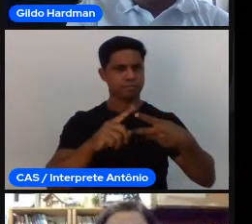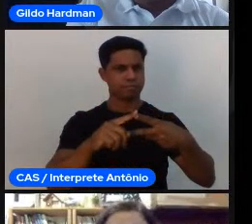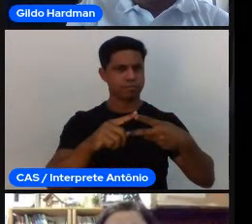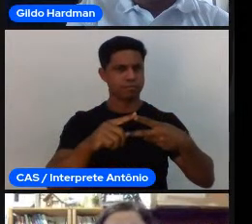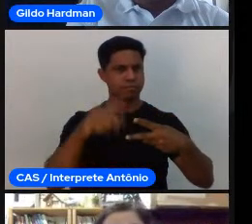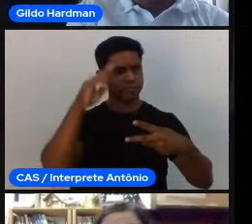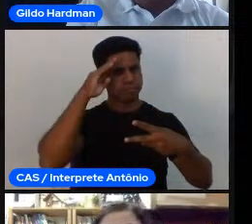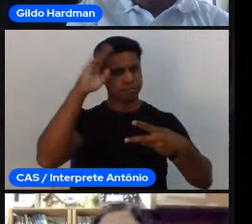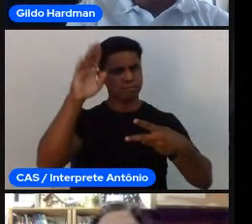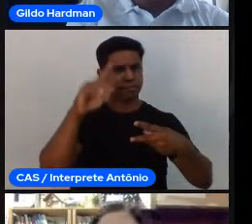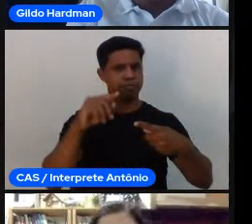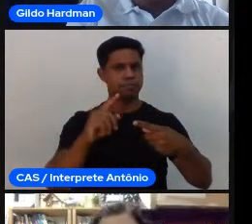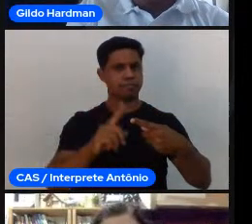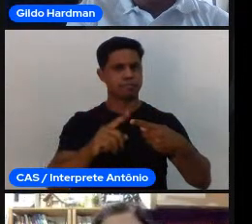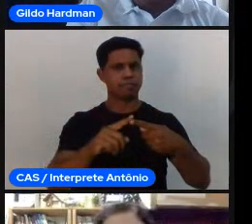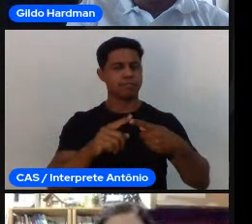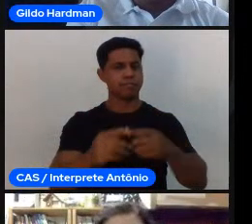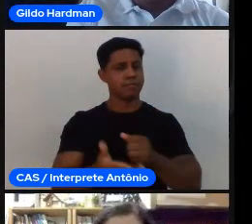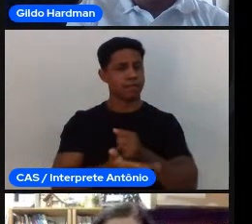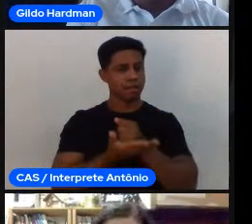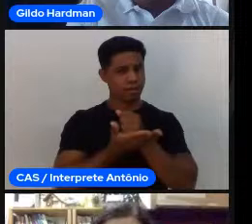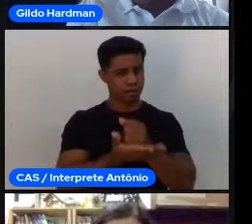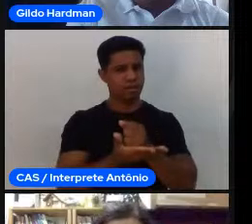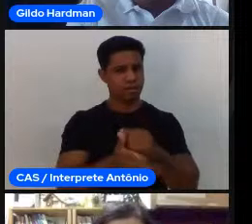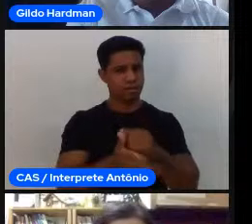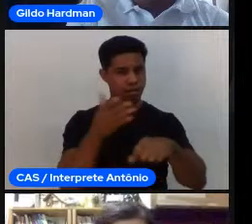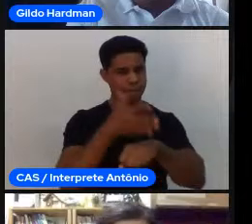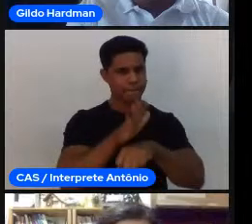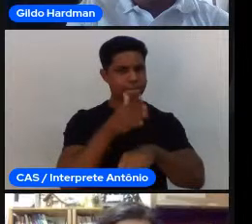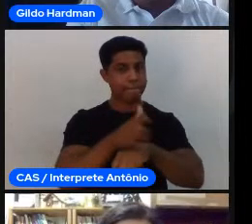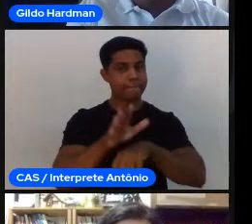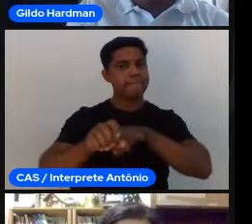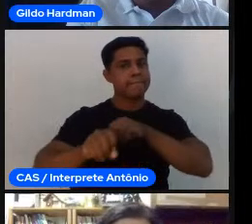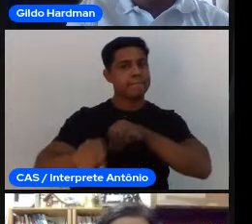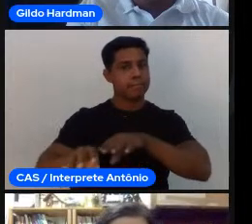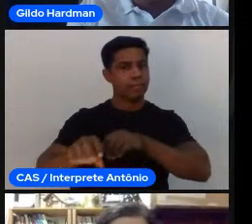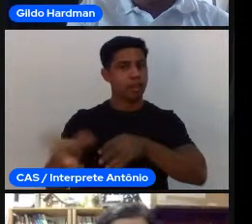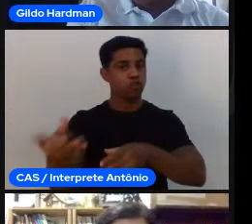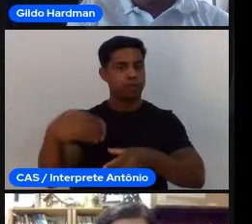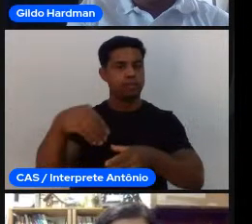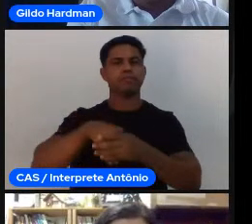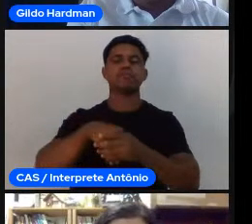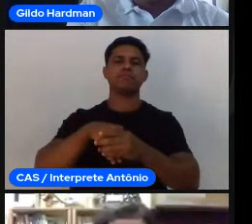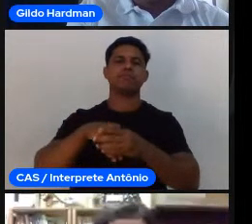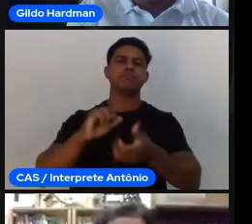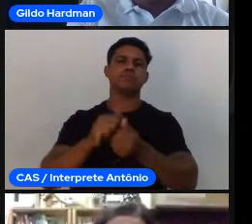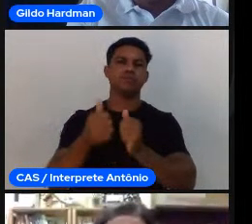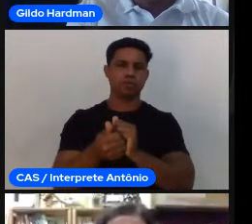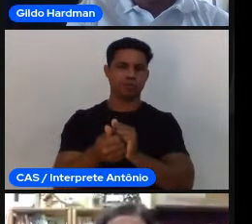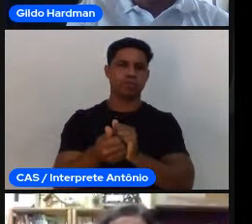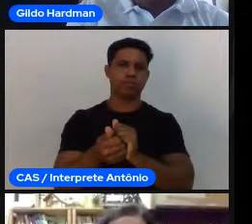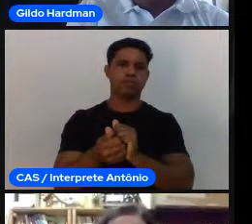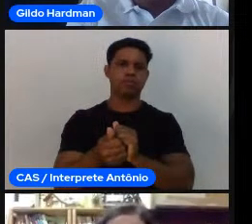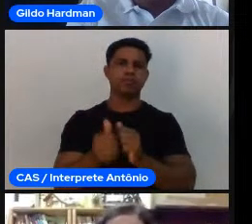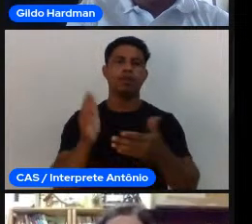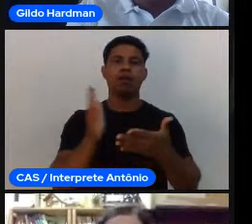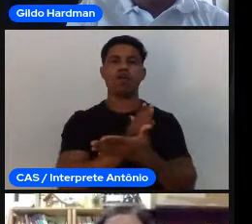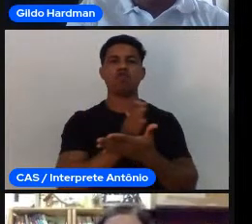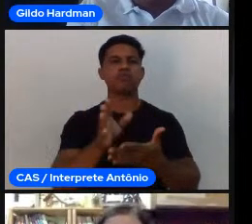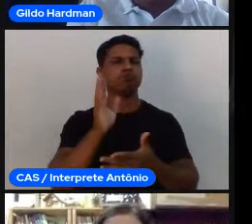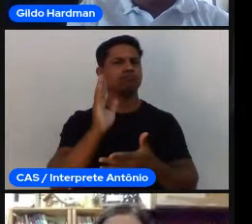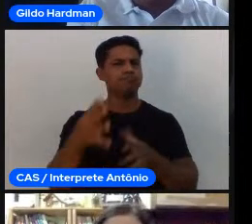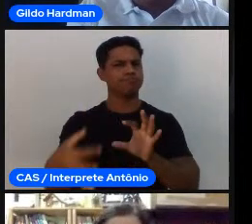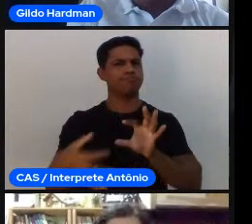para sustentar práticas educativas com o esporte. Um deles é o tático técnico em que a gente vai olhar para as questões específicas de